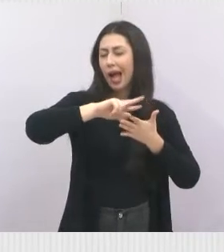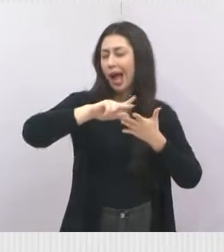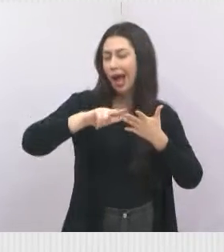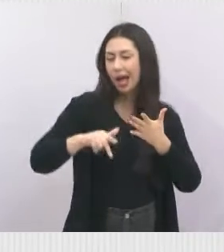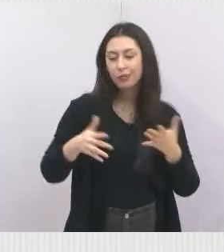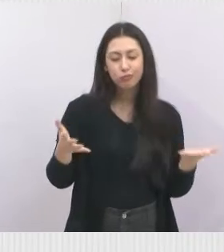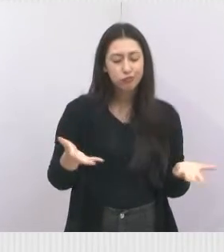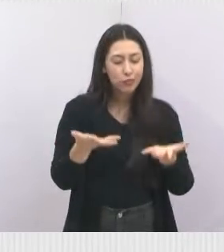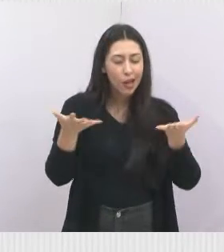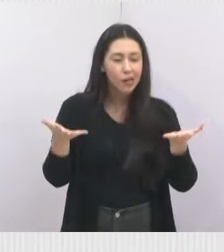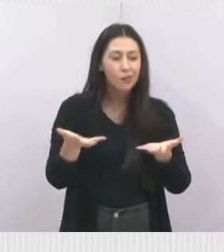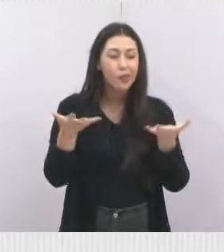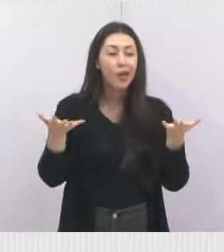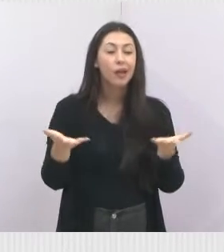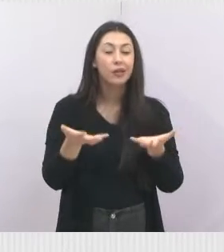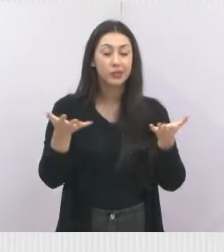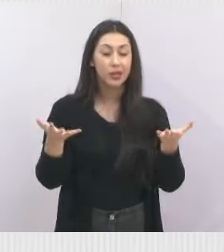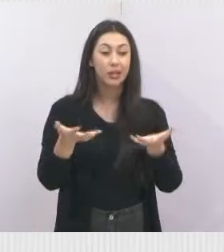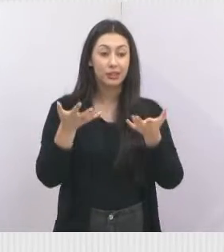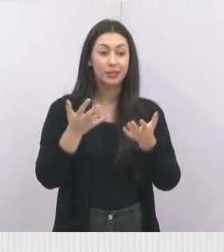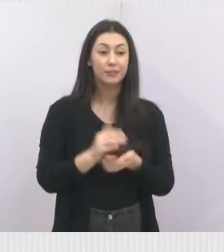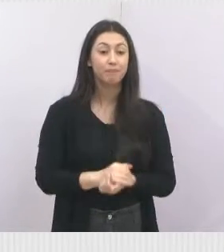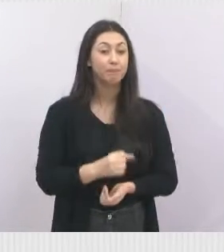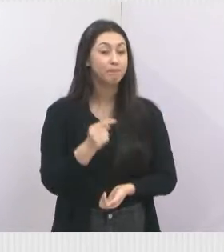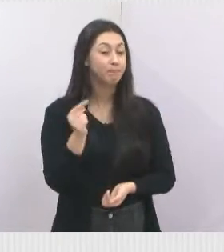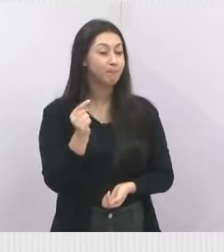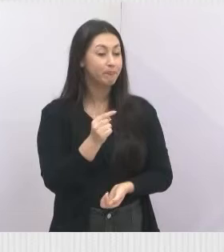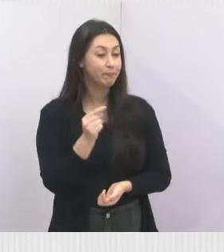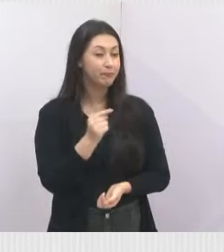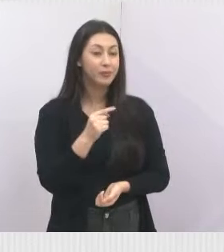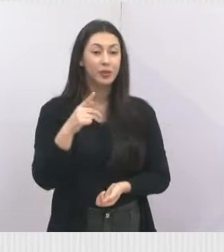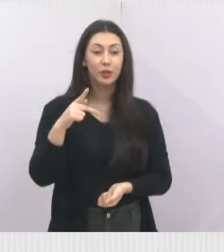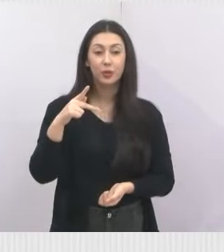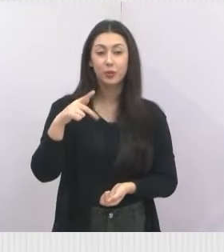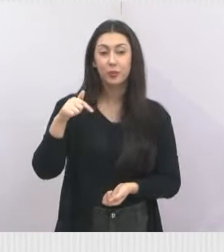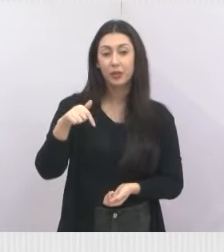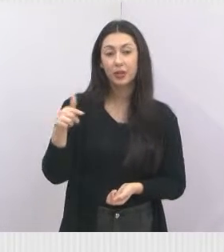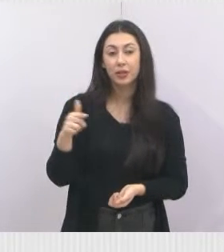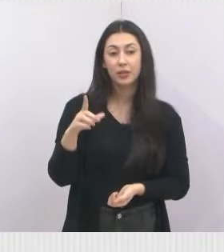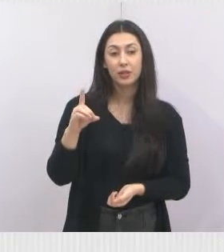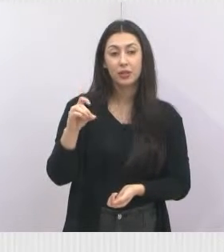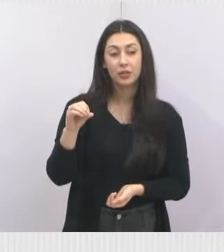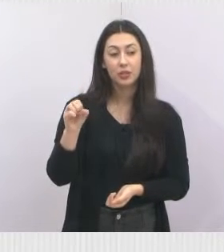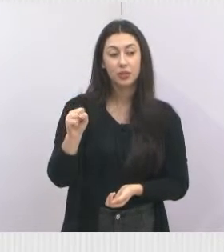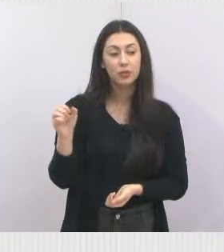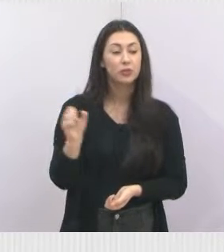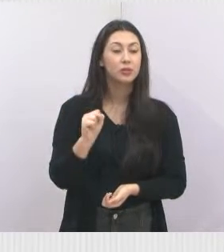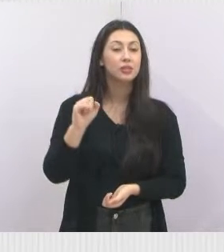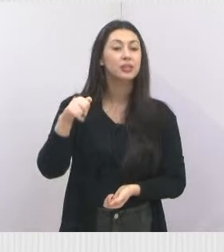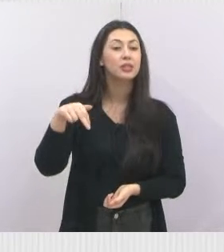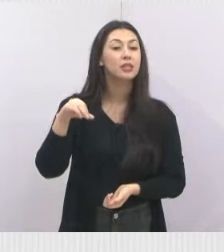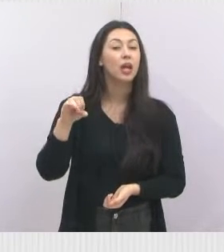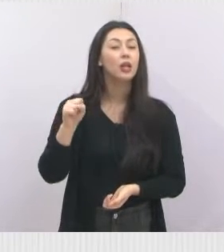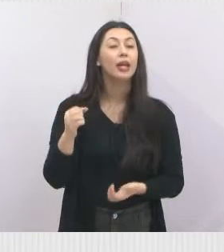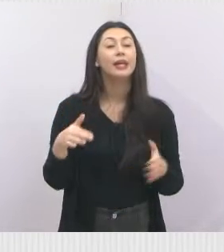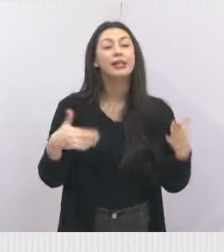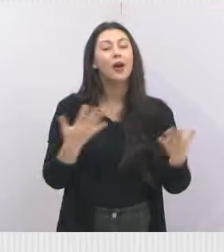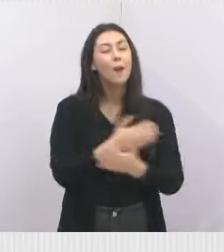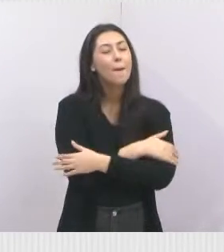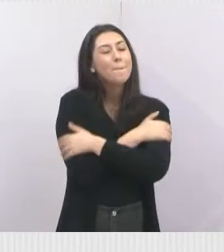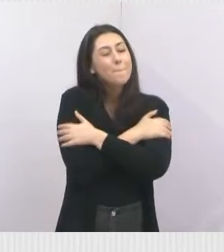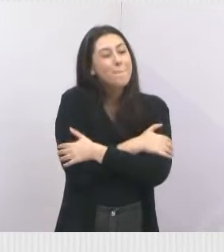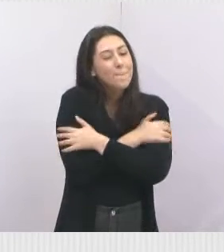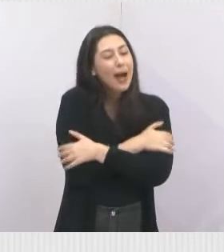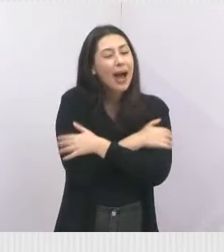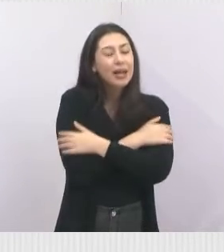legumes que elas estão plantando lá no Parque dos Sinos. Então, eu quero mandar um abraço para a Maria Alice,